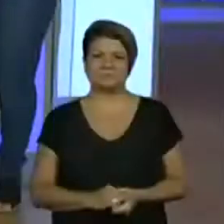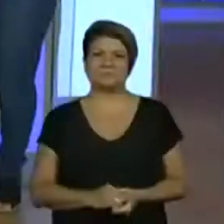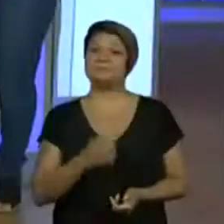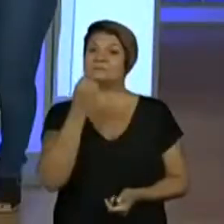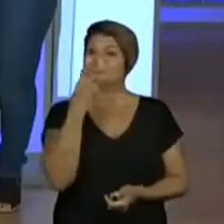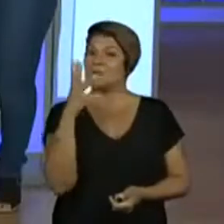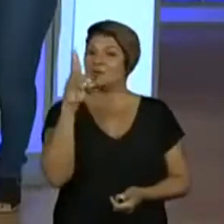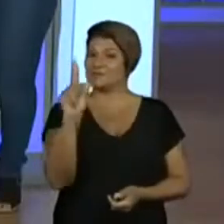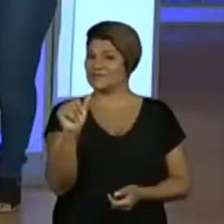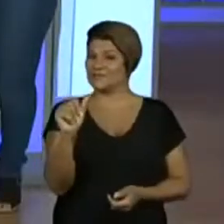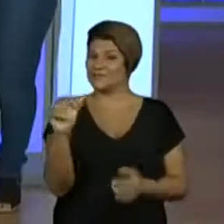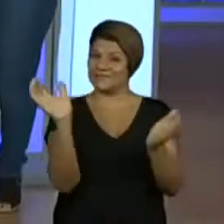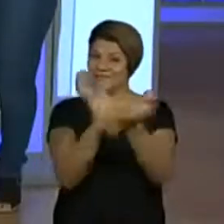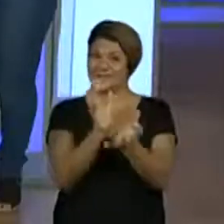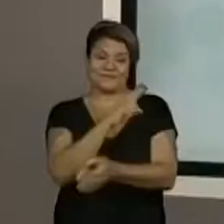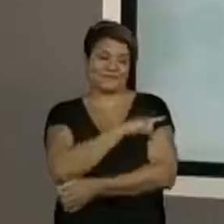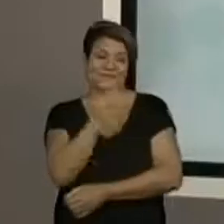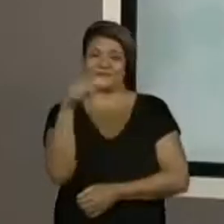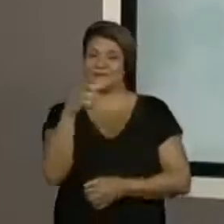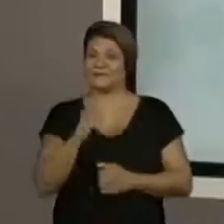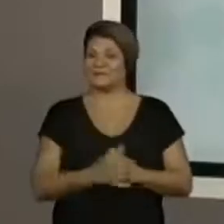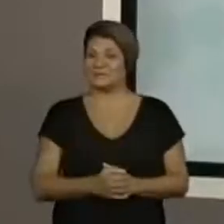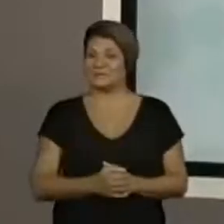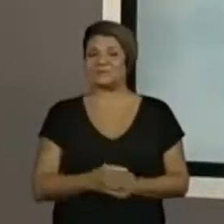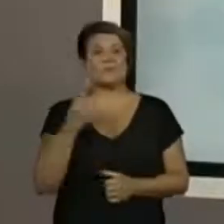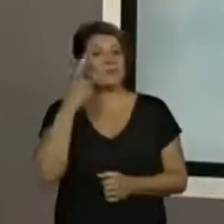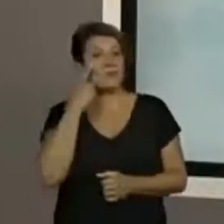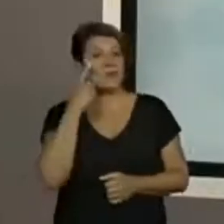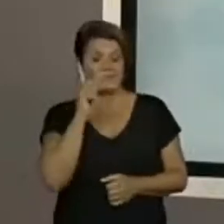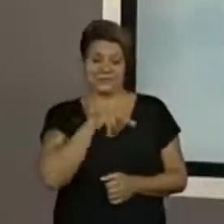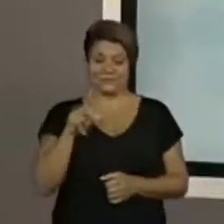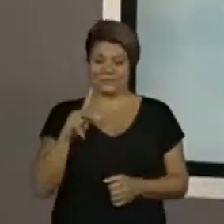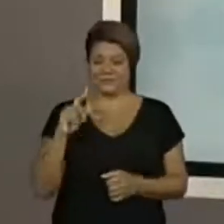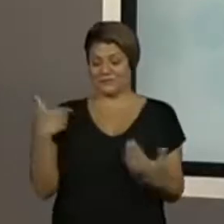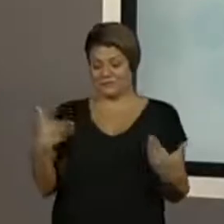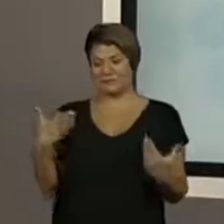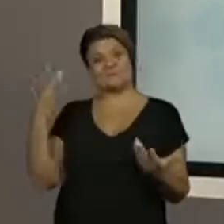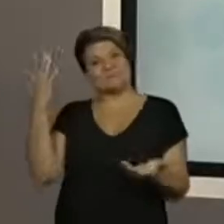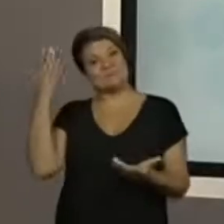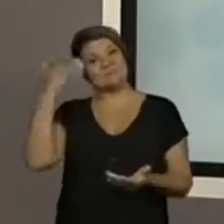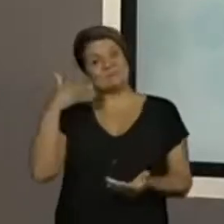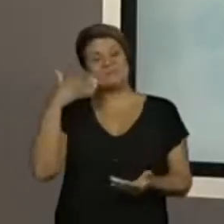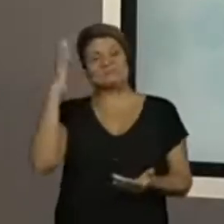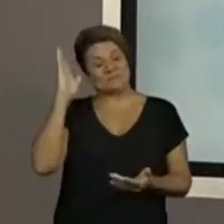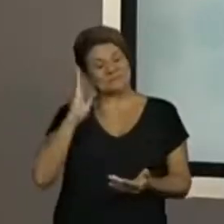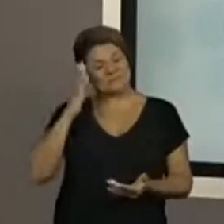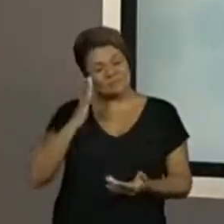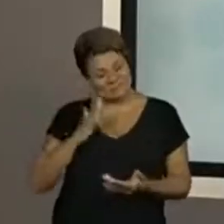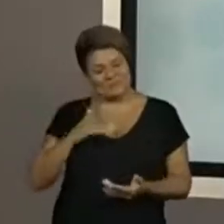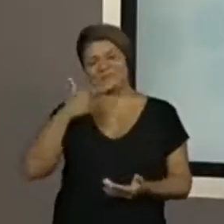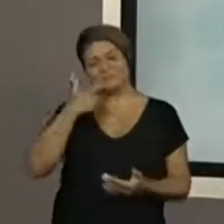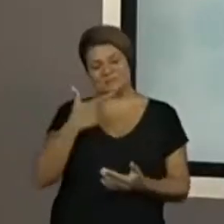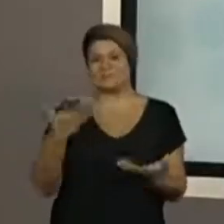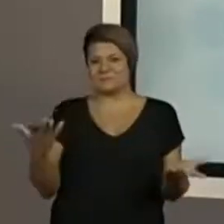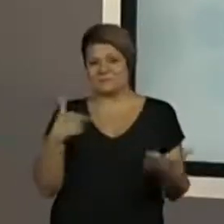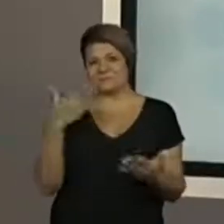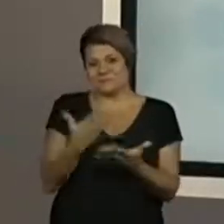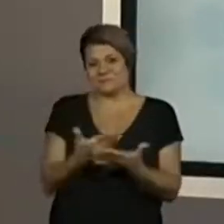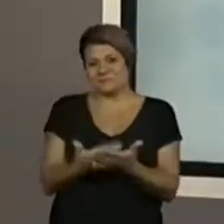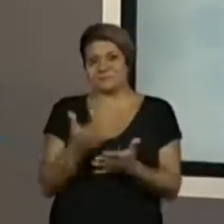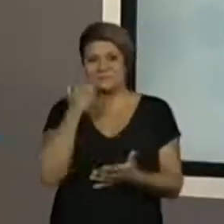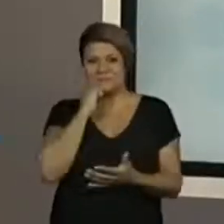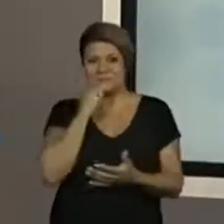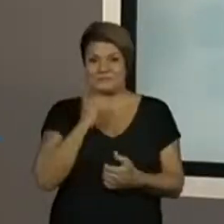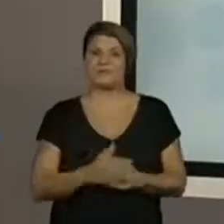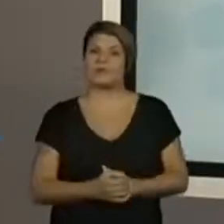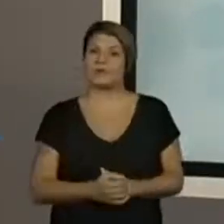Bom dia, turma do primeiro ano! Olha, a professora Kelly aqui com vocês hoje para uma aula de ciências. Como